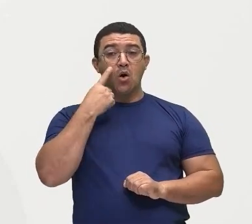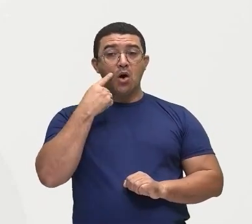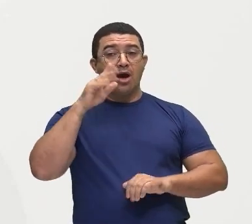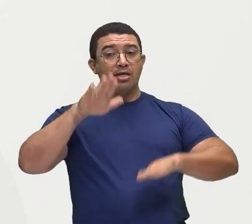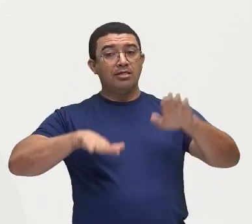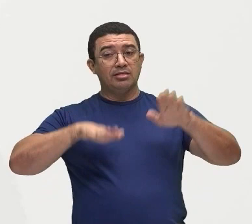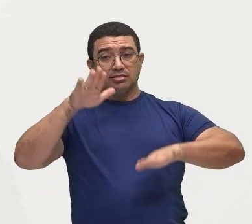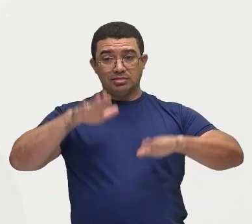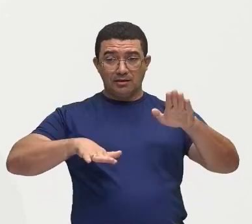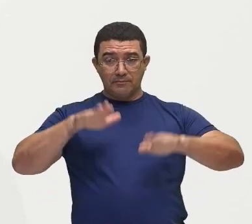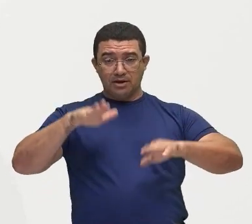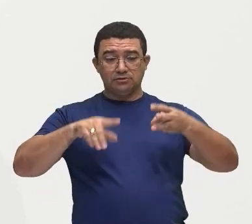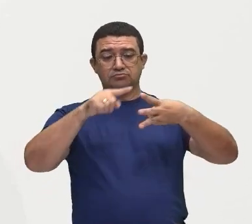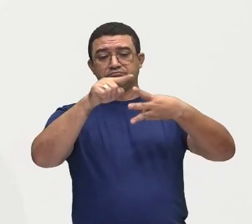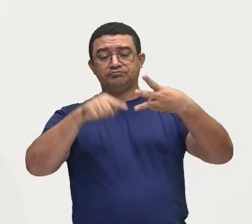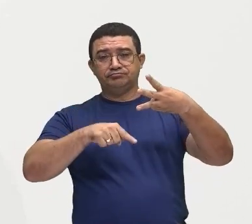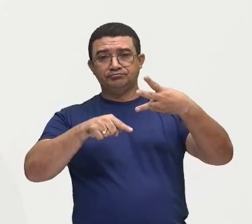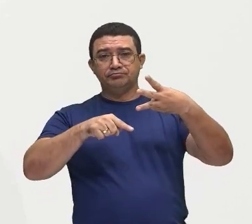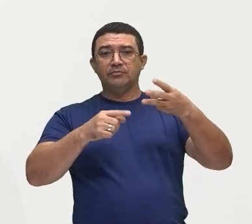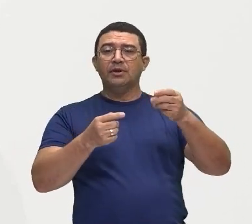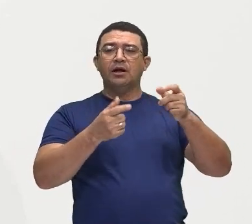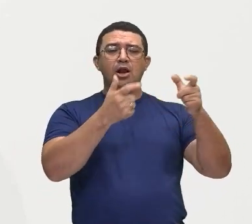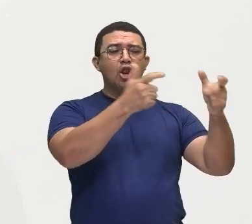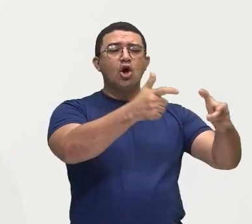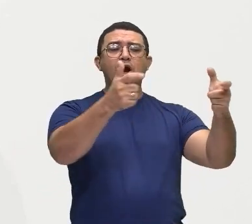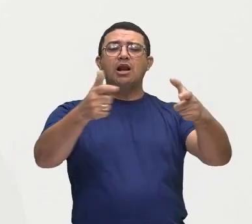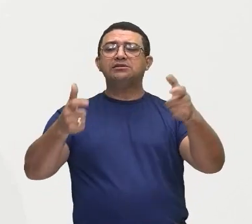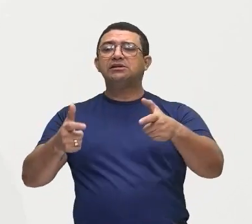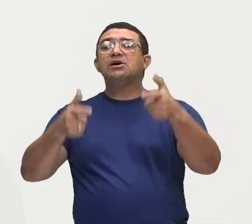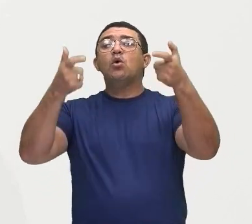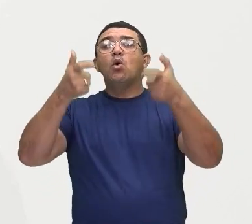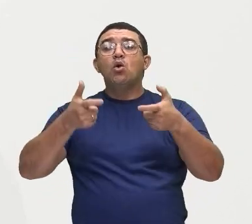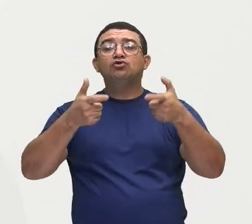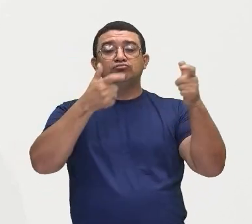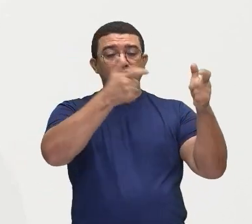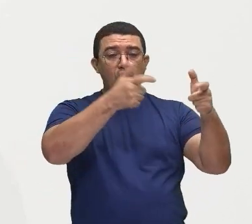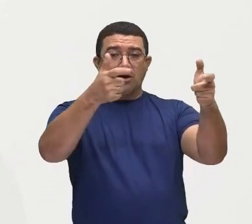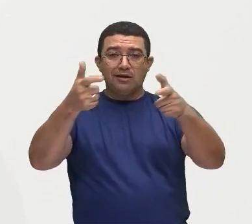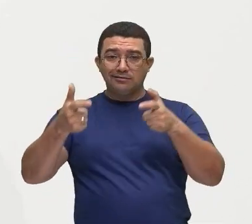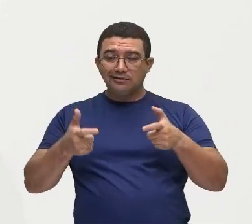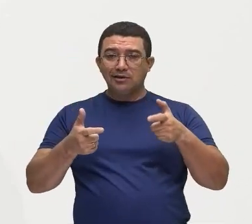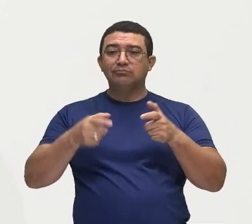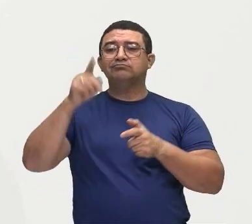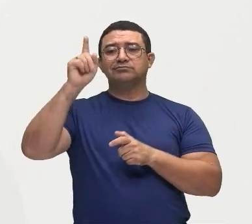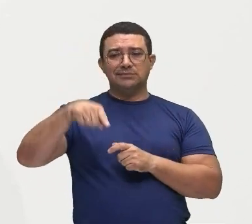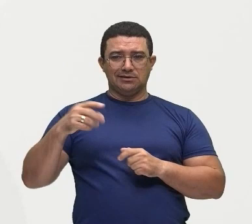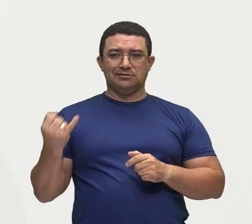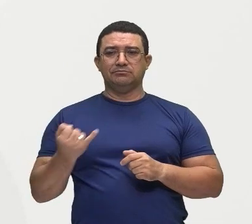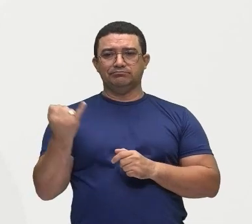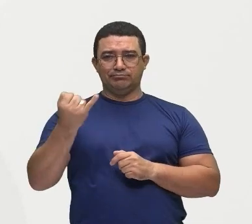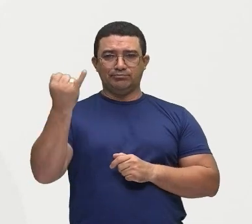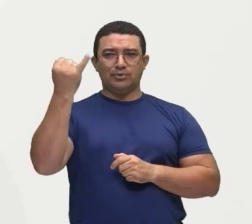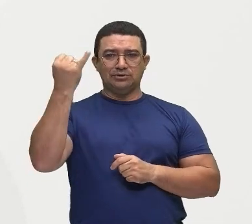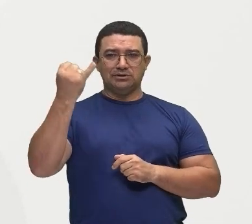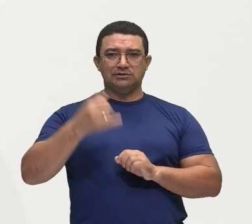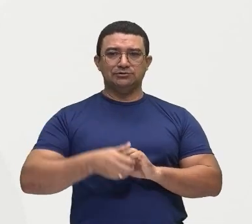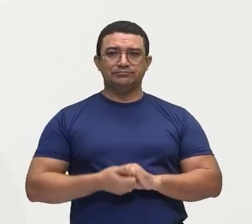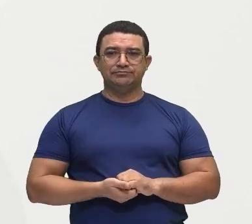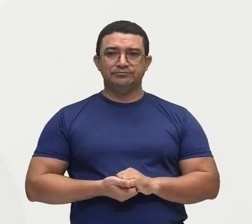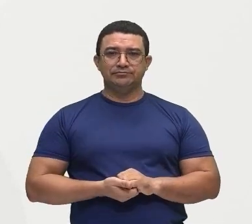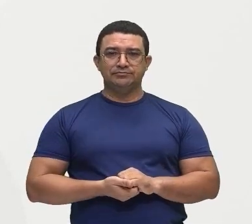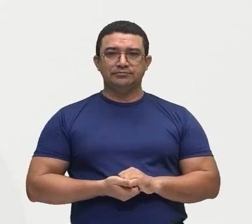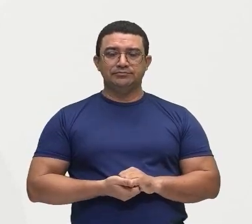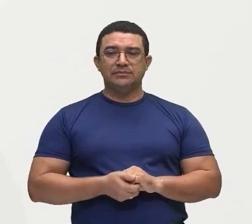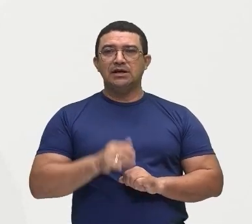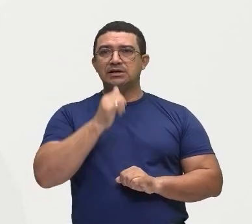três aspectos. Nós temos a localização, que é muito importante, gente. Você vai,